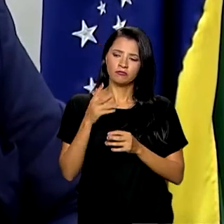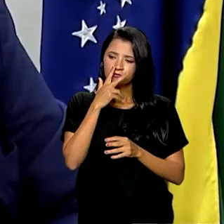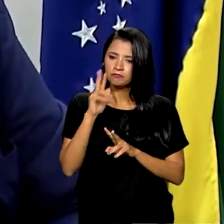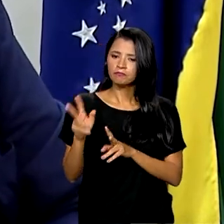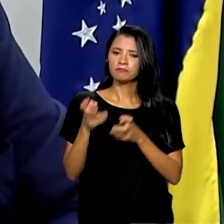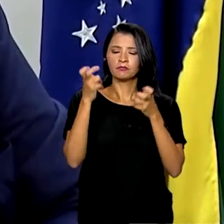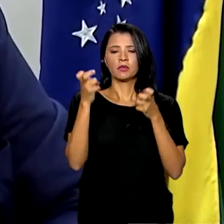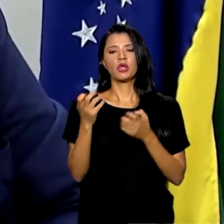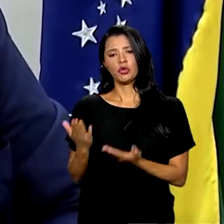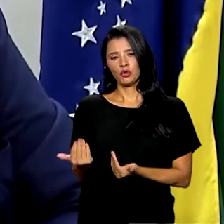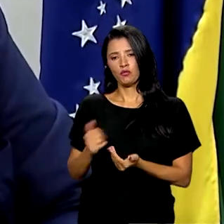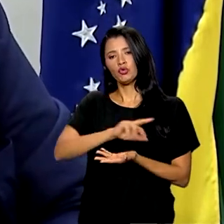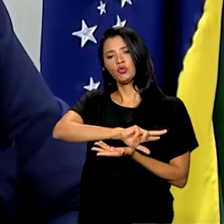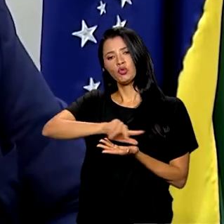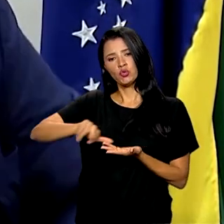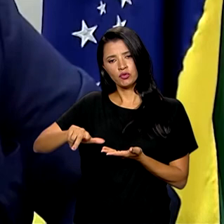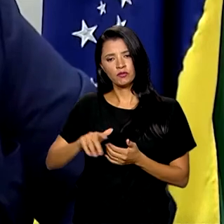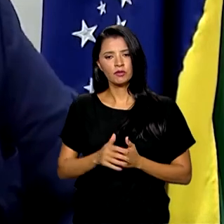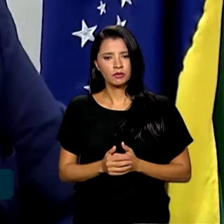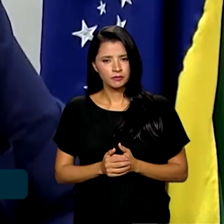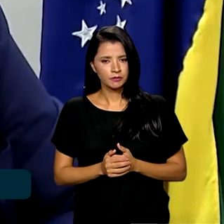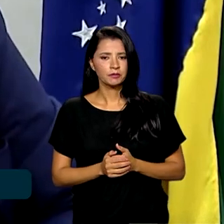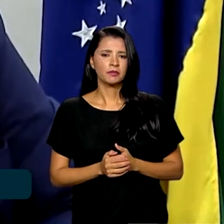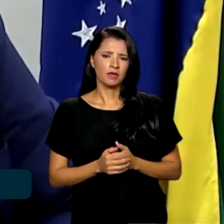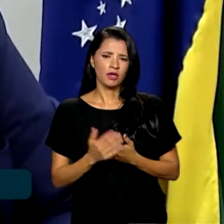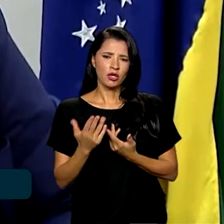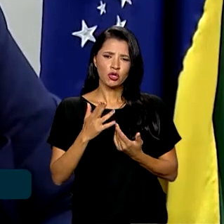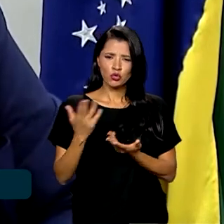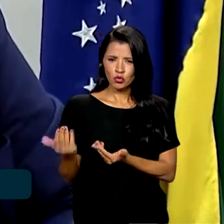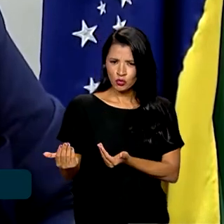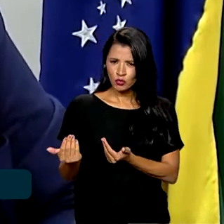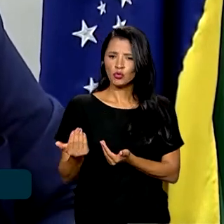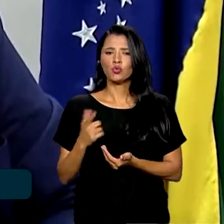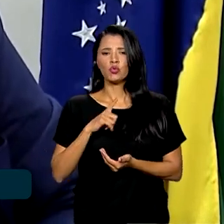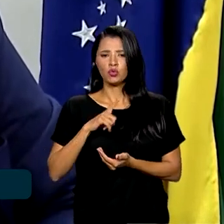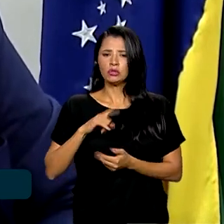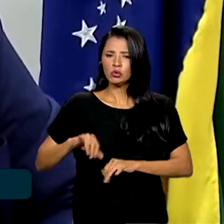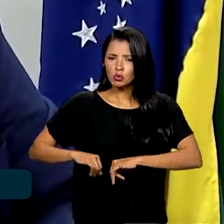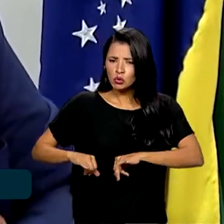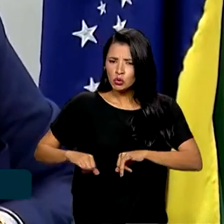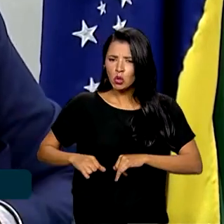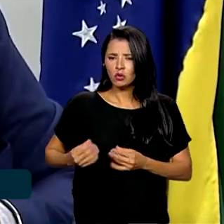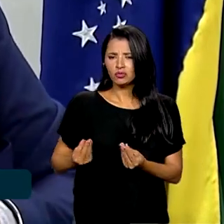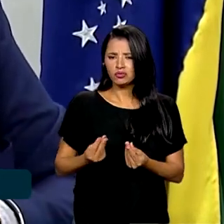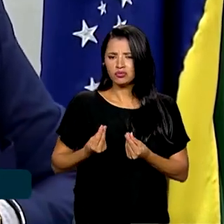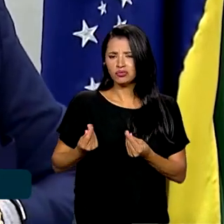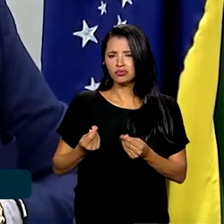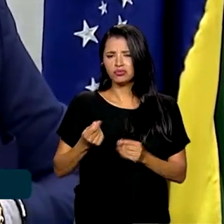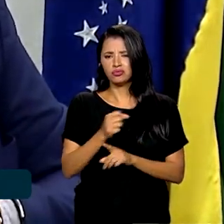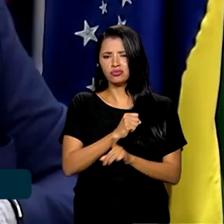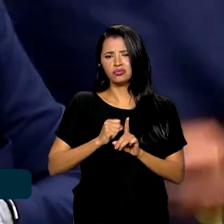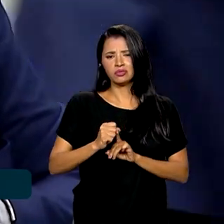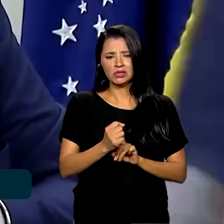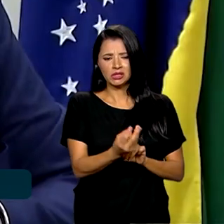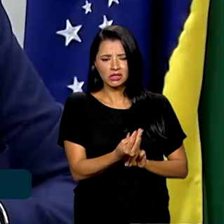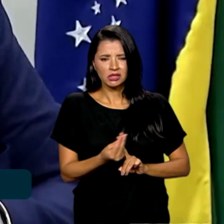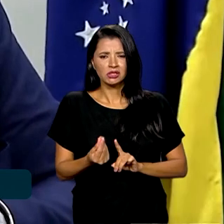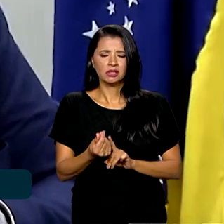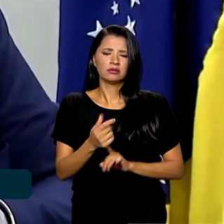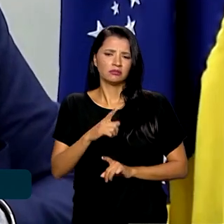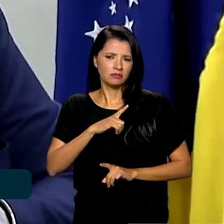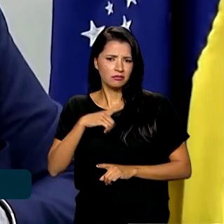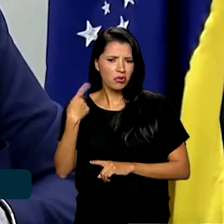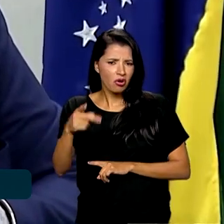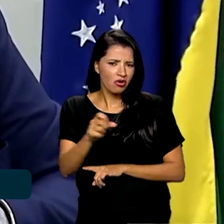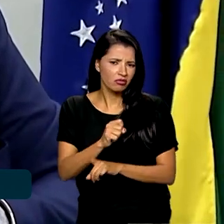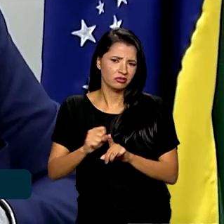as juventudes são diversas, que muitas juventudes sofrem com as vulnerabilidades sociais da